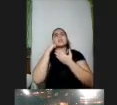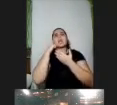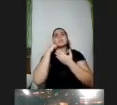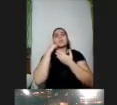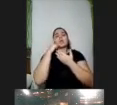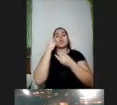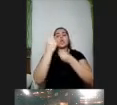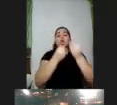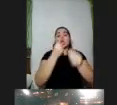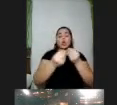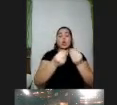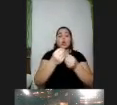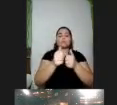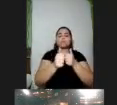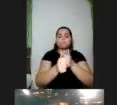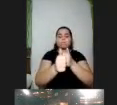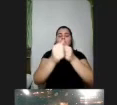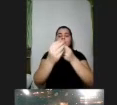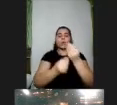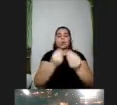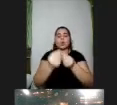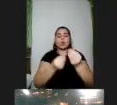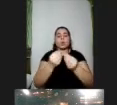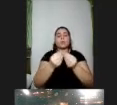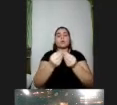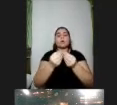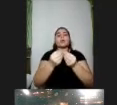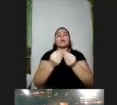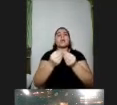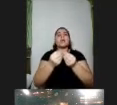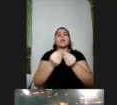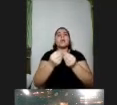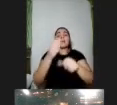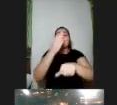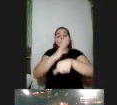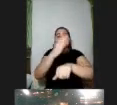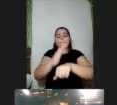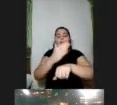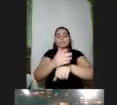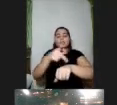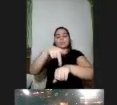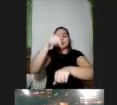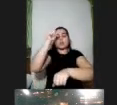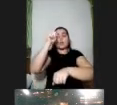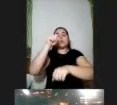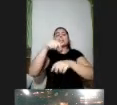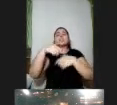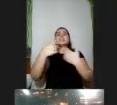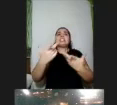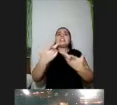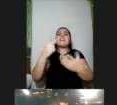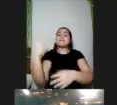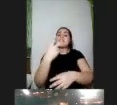direcionar estratégias e práticas pedagógicas que coloquem que valorizem isso que são